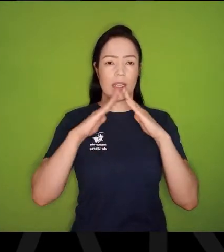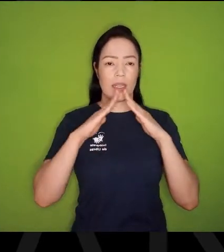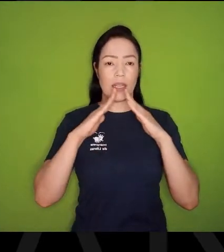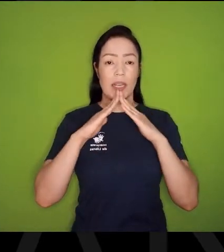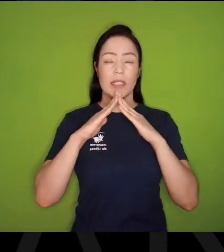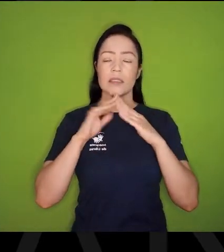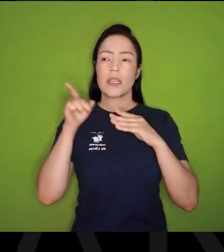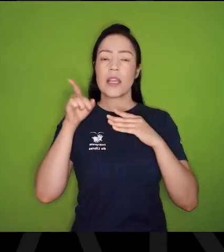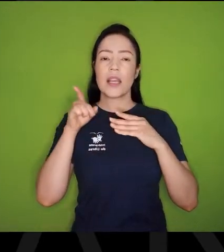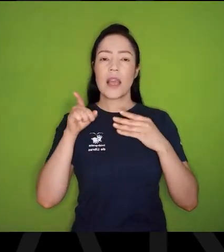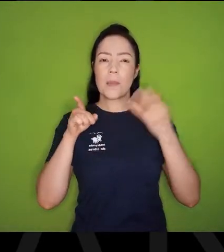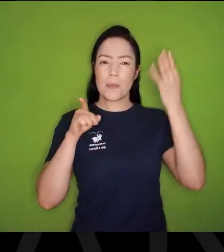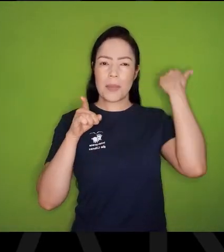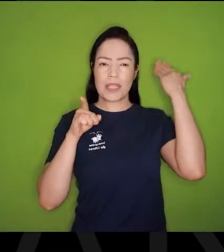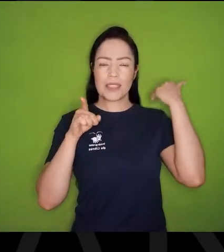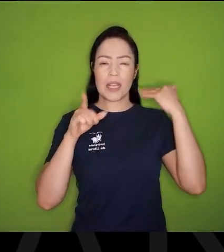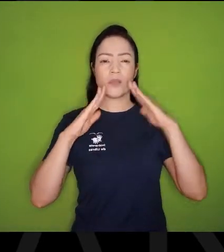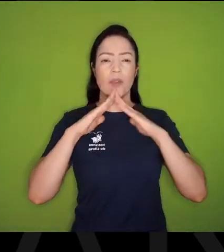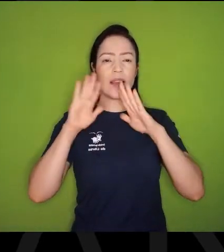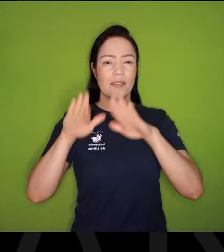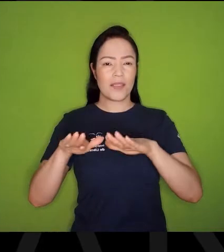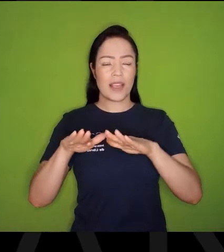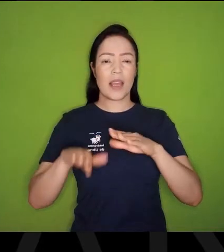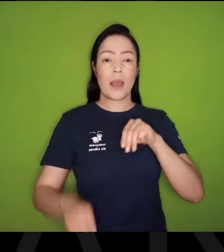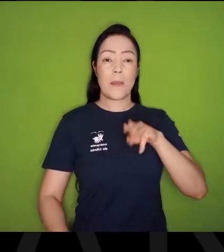o Mário de Andrade, na rua Lopes Chaves.